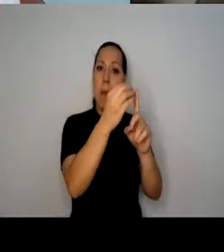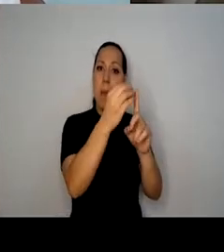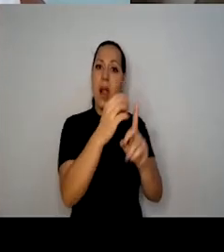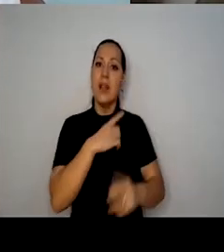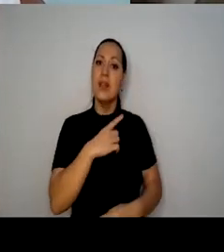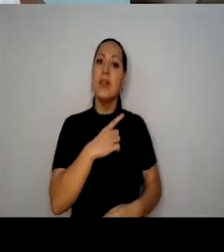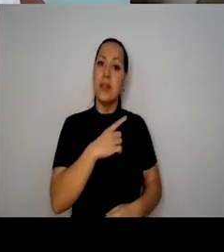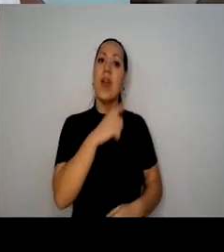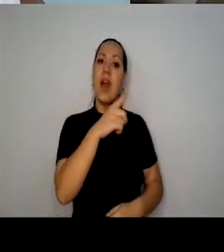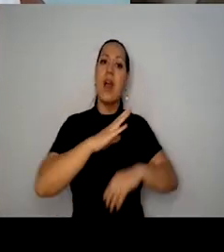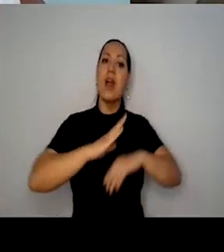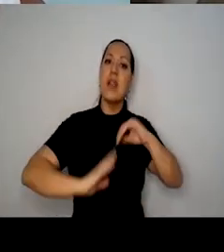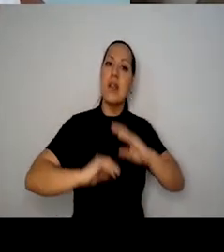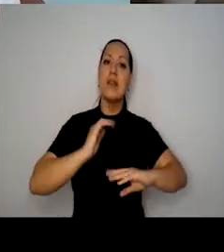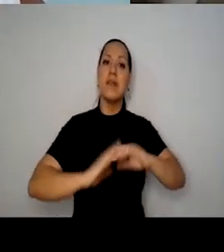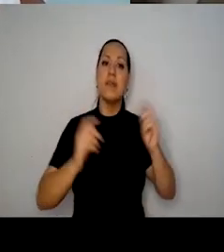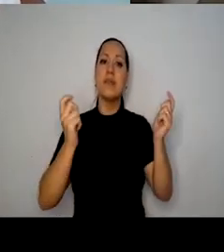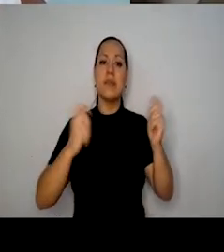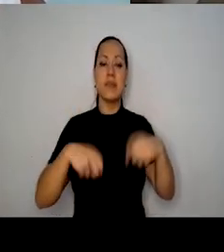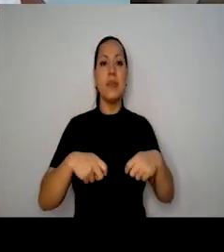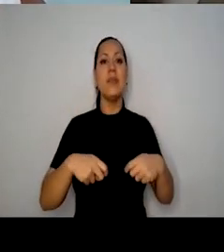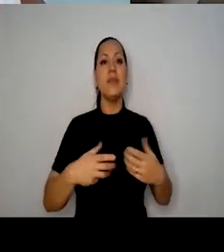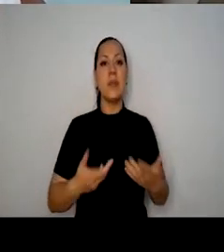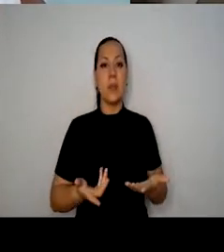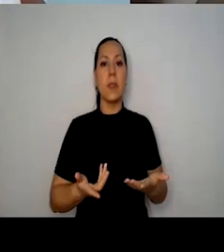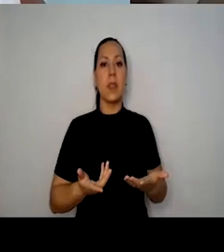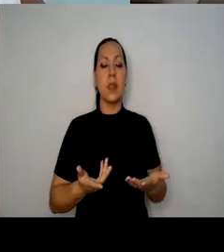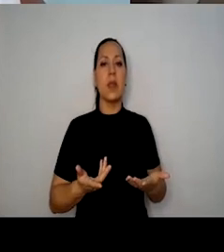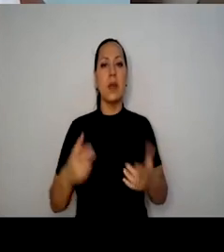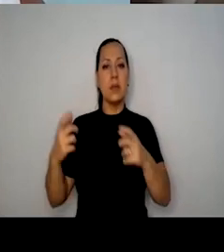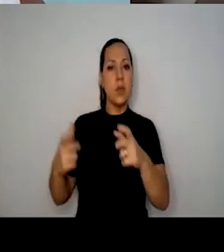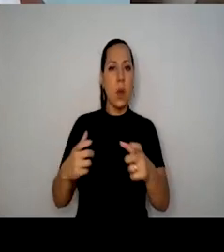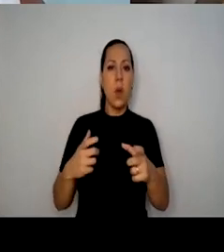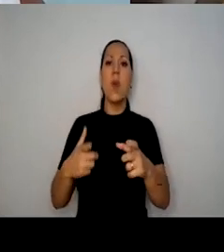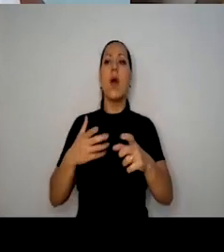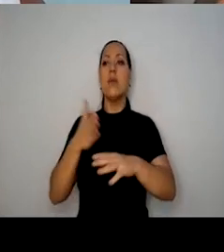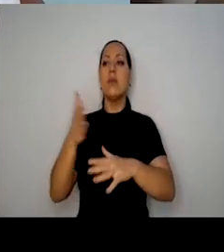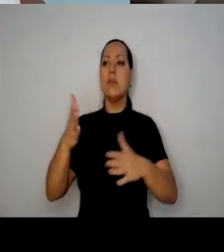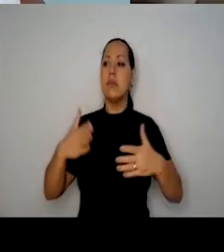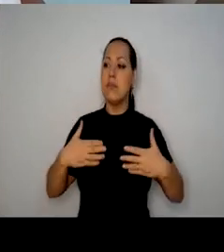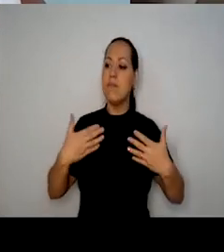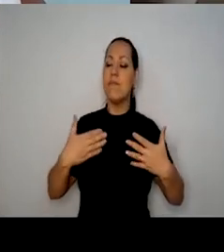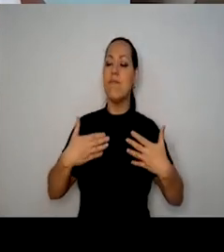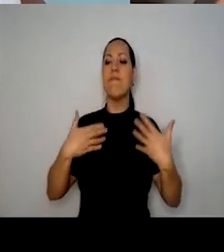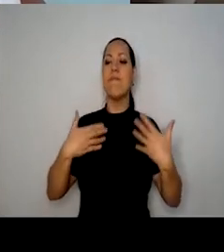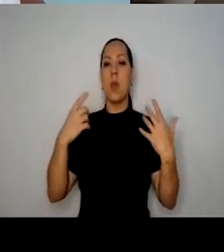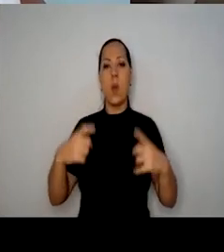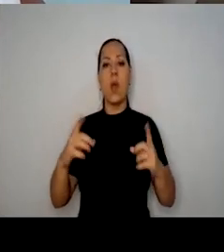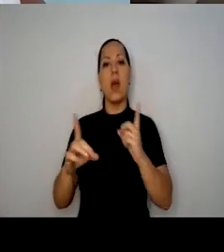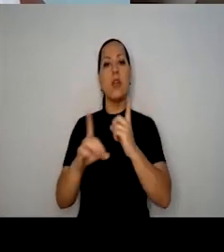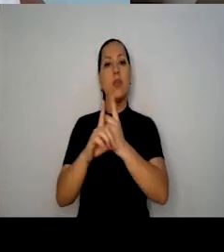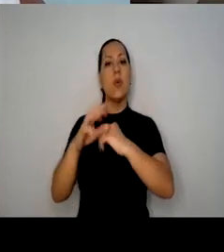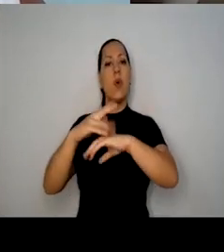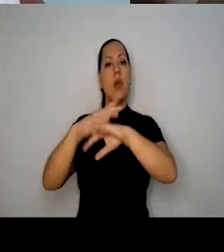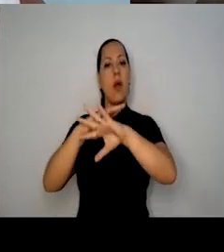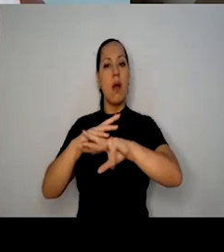exercitando essa função, exercitando esse lugar de encontro, esse lugar de cura, esse